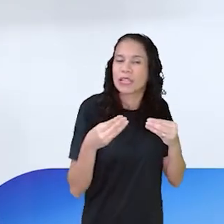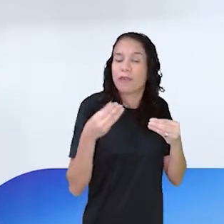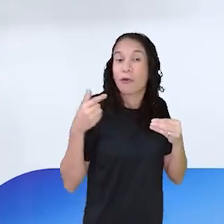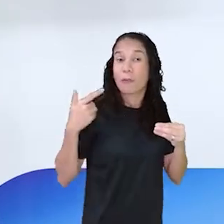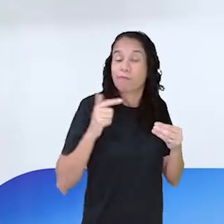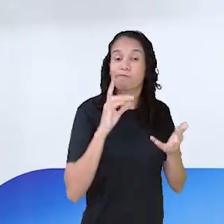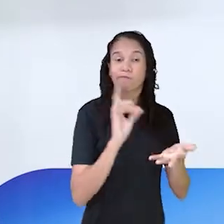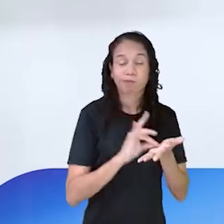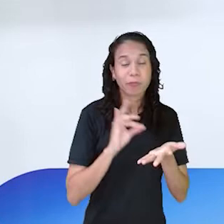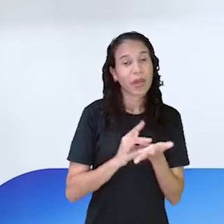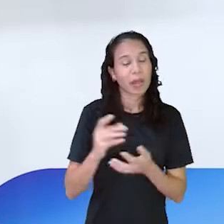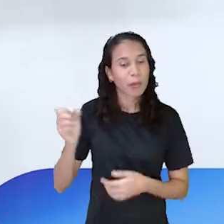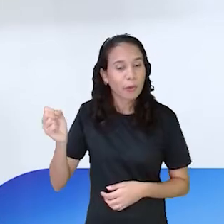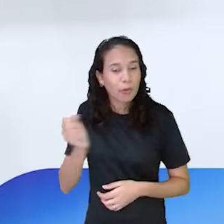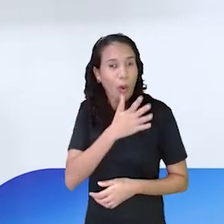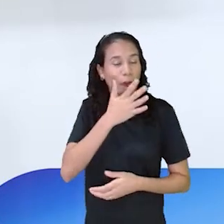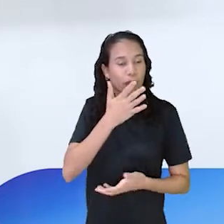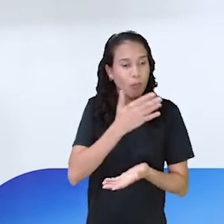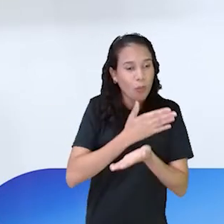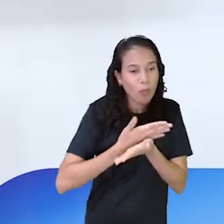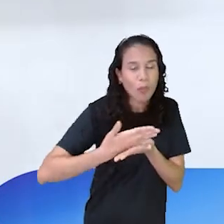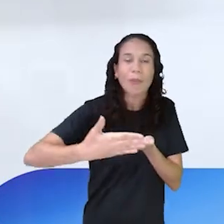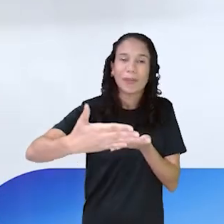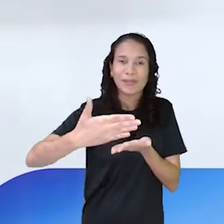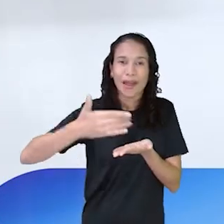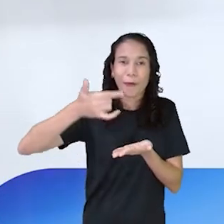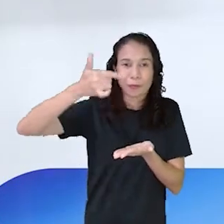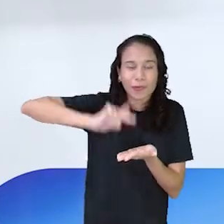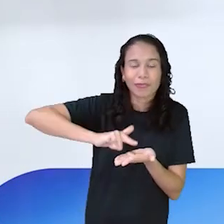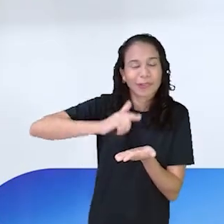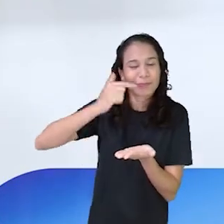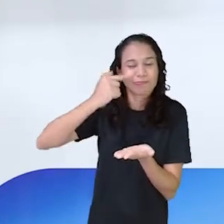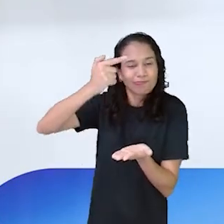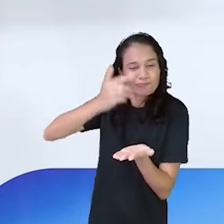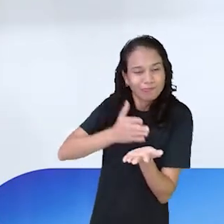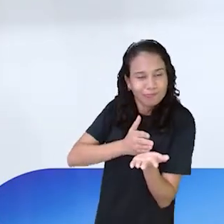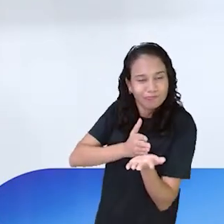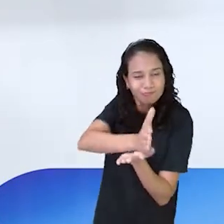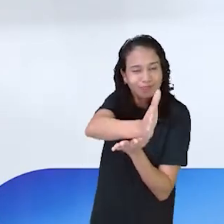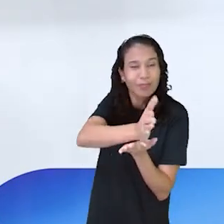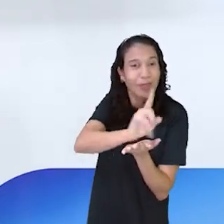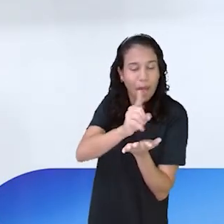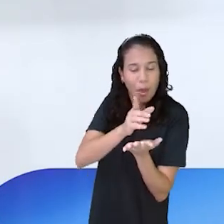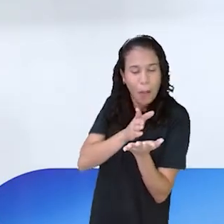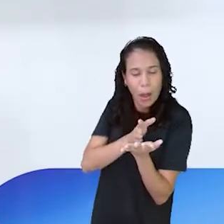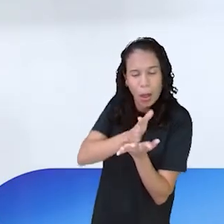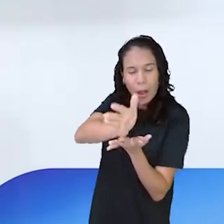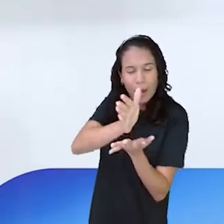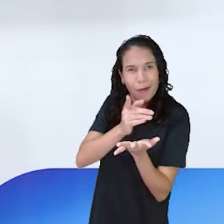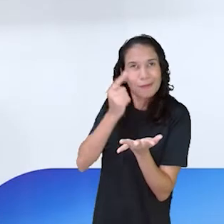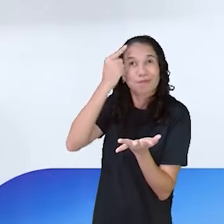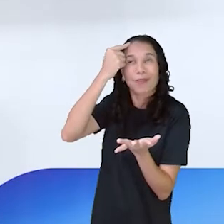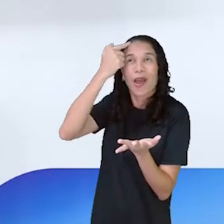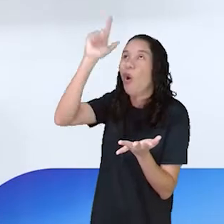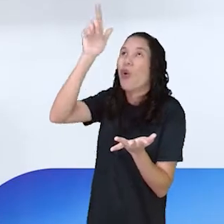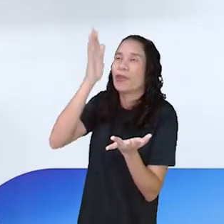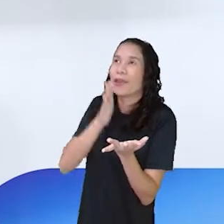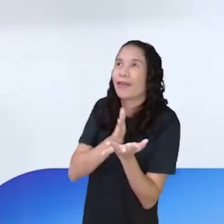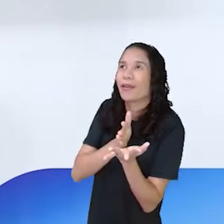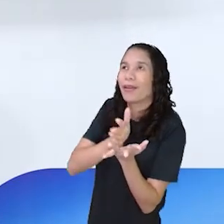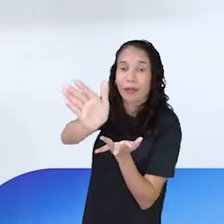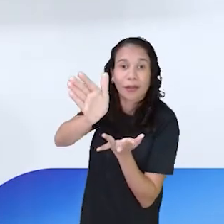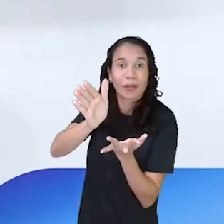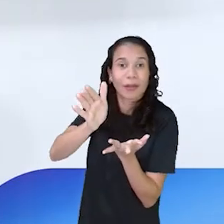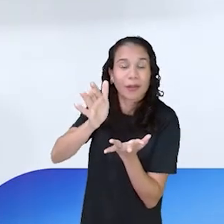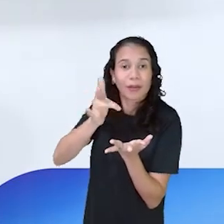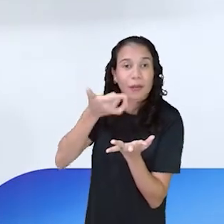faça uma nova retomada. Pra que a gente escolha um novo percurso. Pra que a gente pense numa nova estratégia. Pra